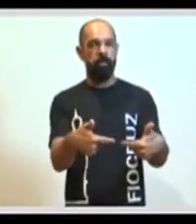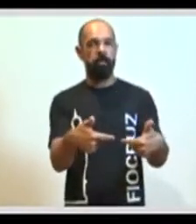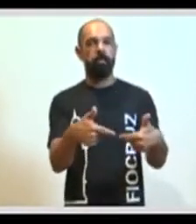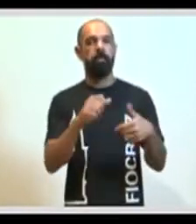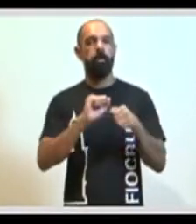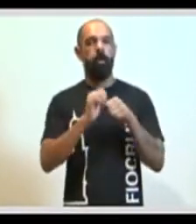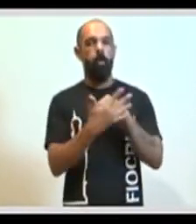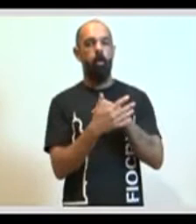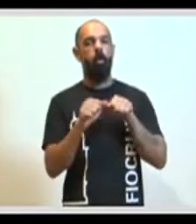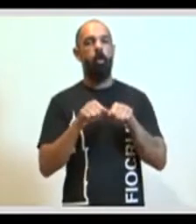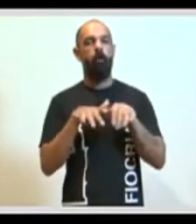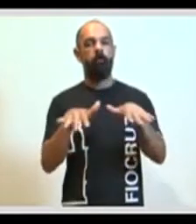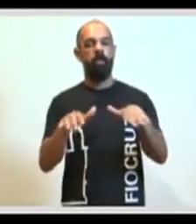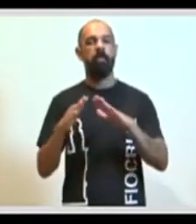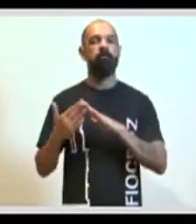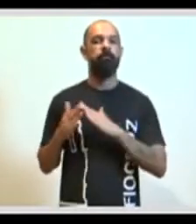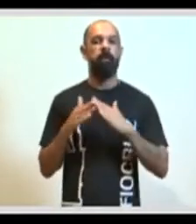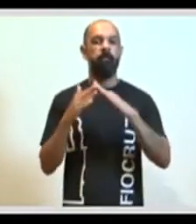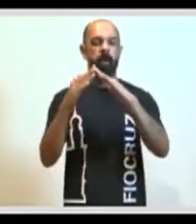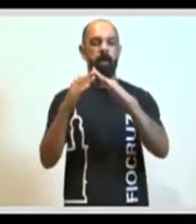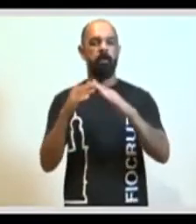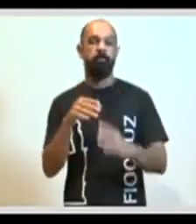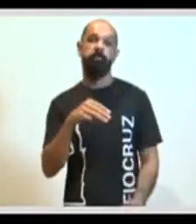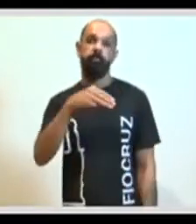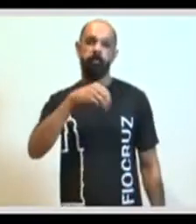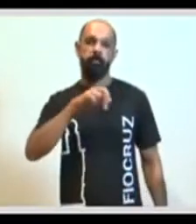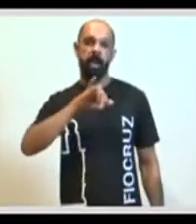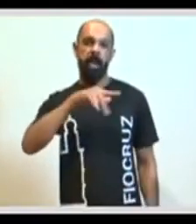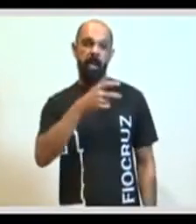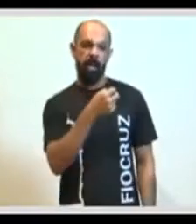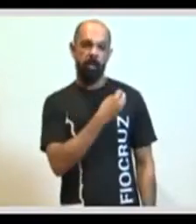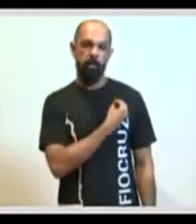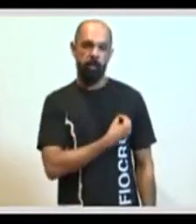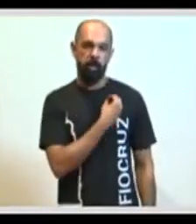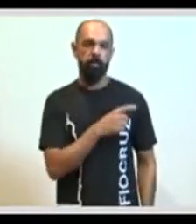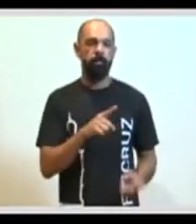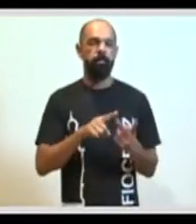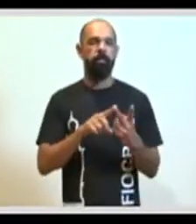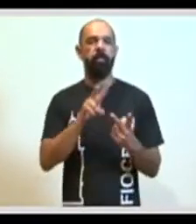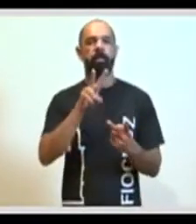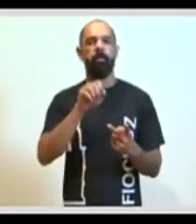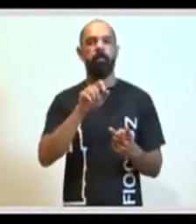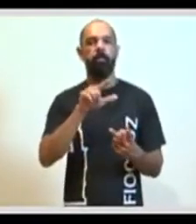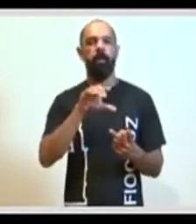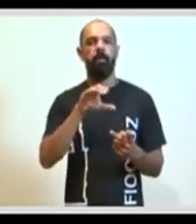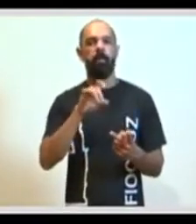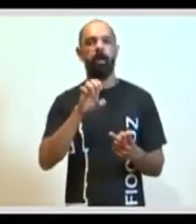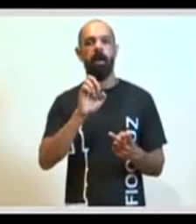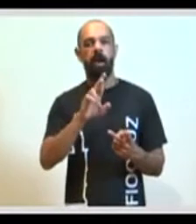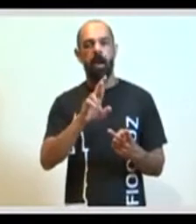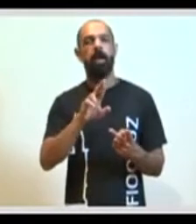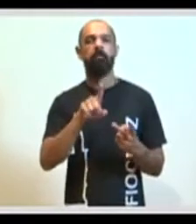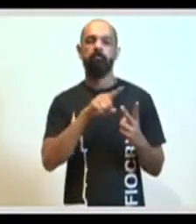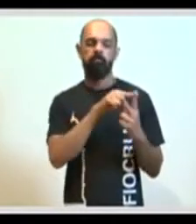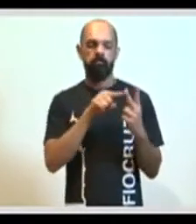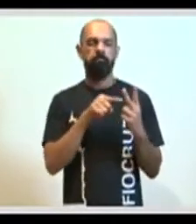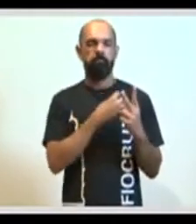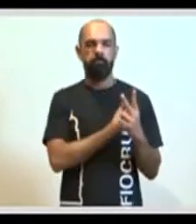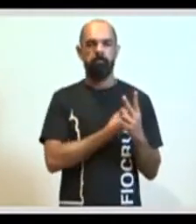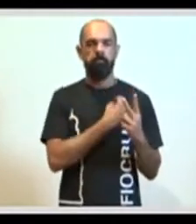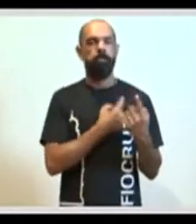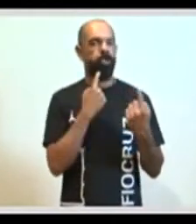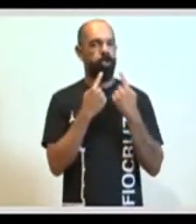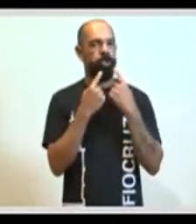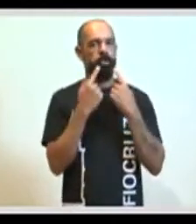nas favelas do Rio de Janeiro, que Marquinho também participou, e Valcler, de uma forma muito acentuada, em